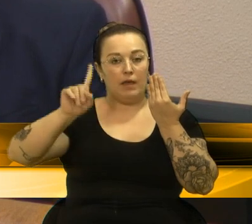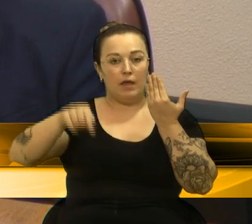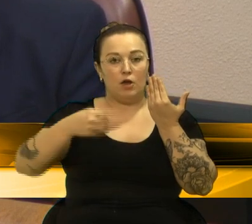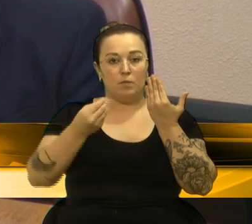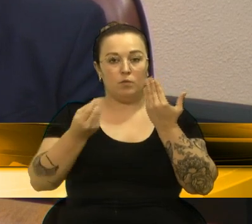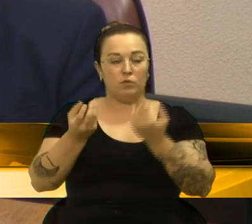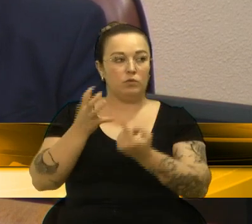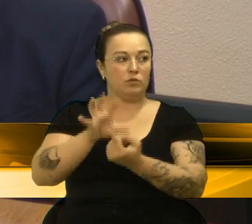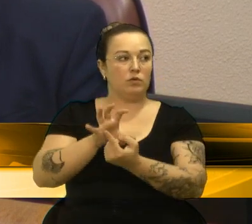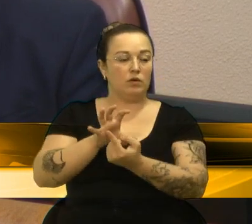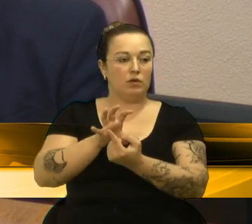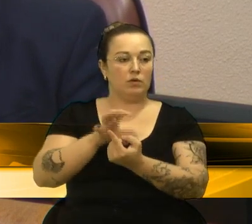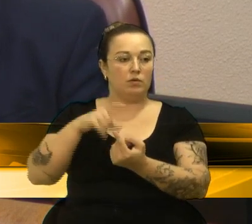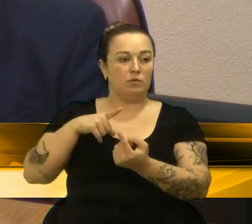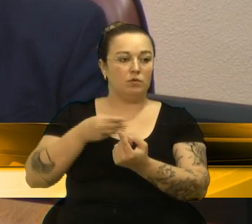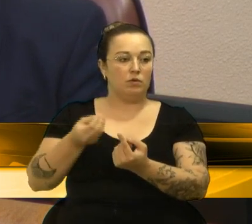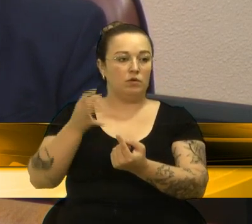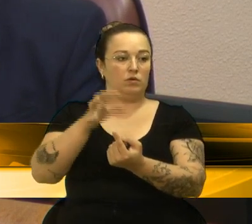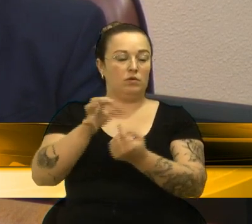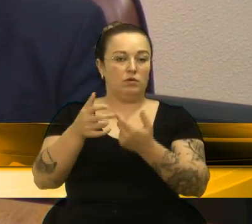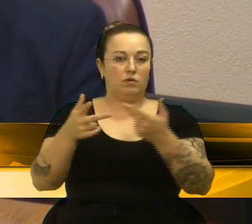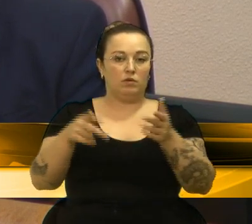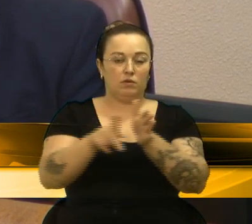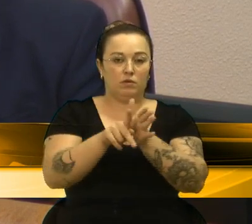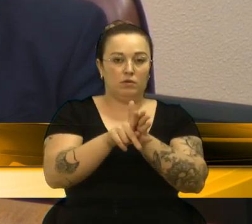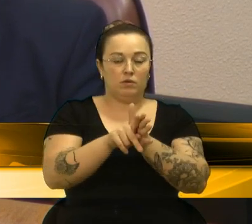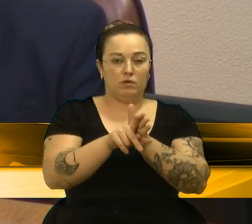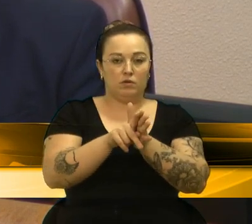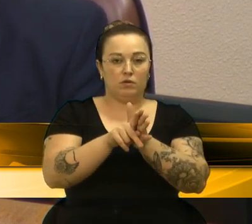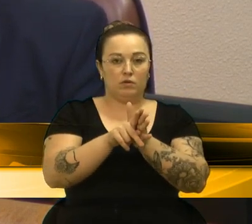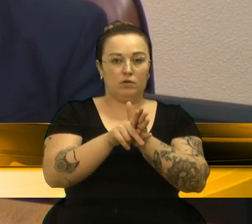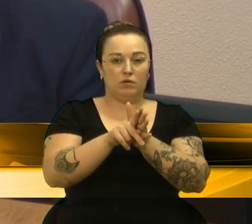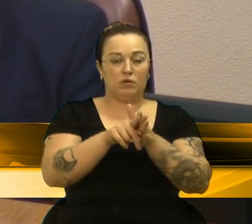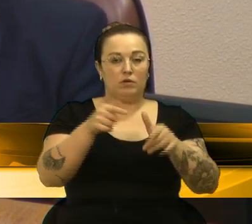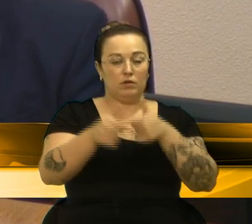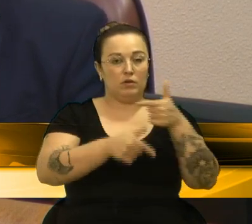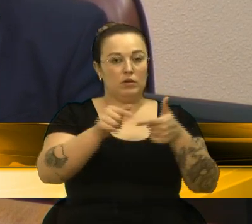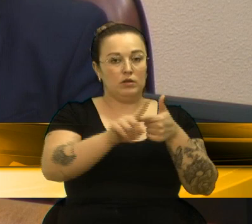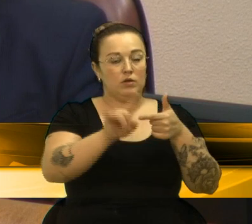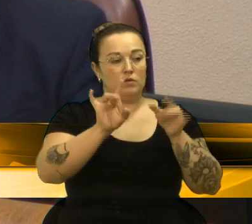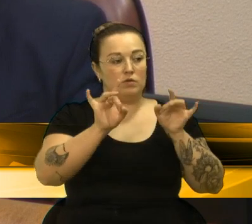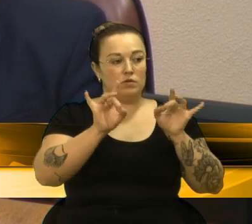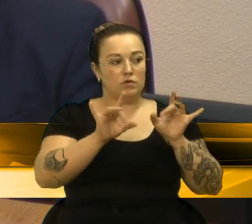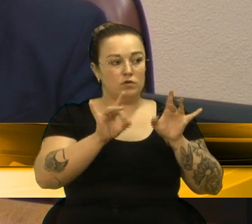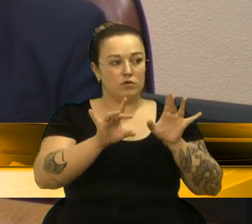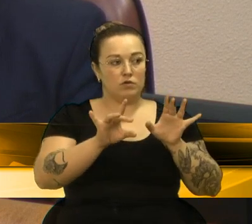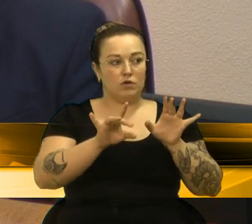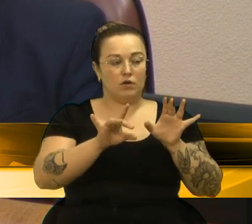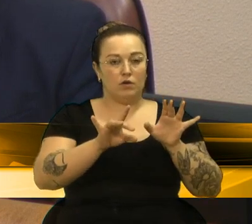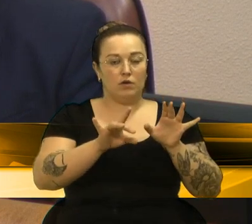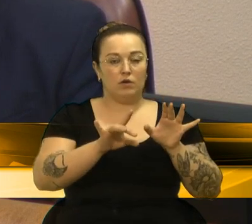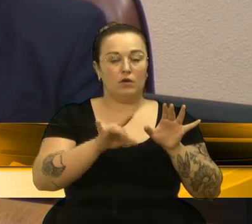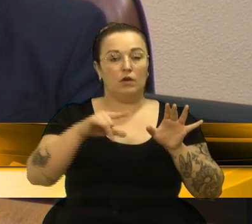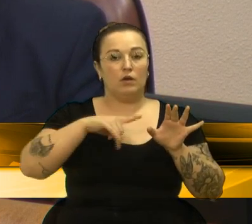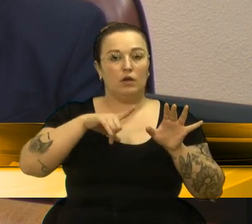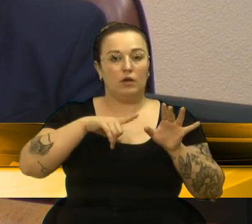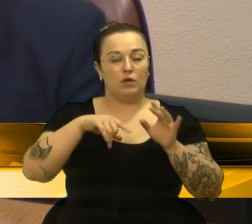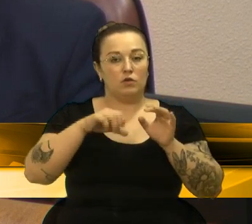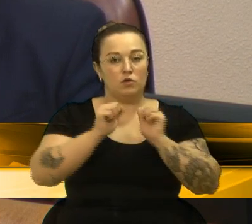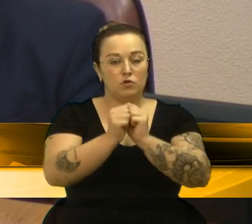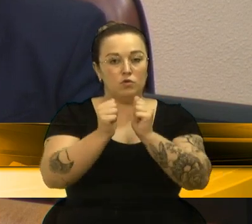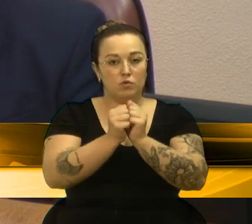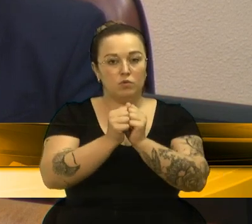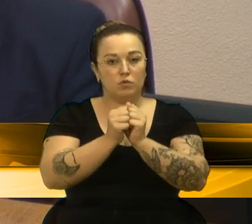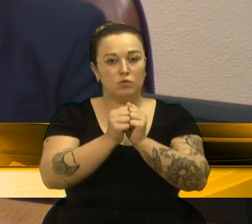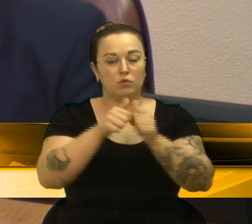Aqui não cabe discutir o gosto e o desgosto desse ou daquele, mas também tão somente os alegados atos ilegais de corrupção, de improbidade, assim como cita o